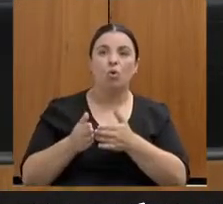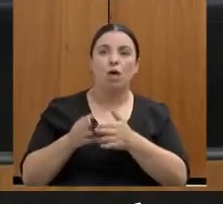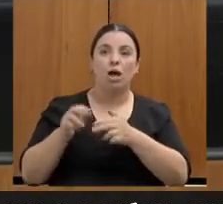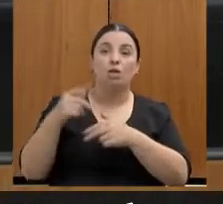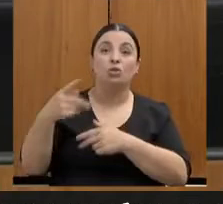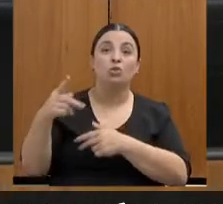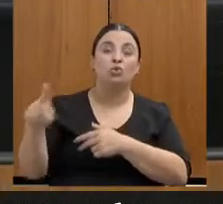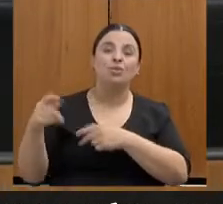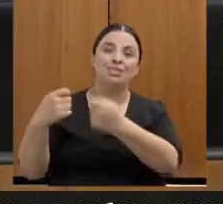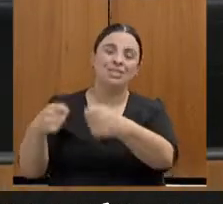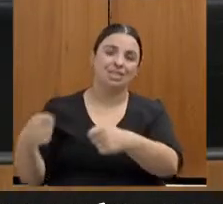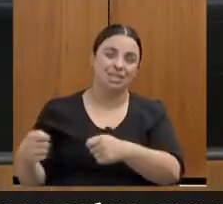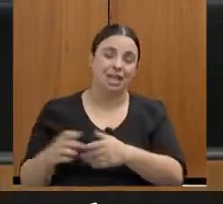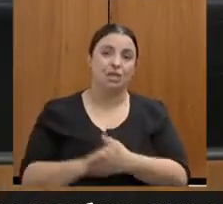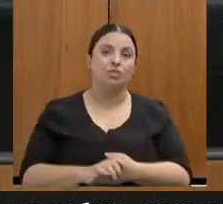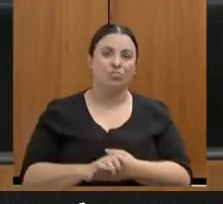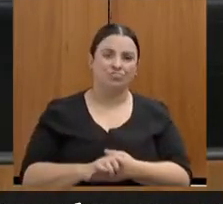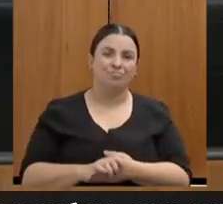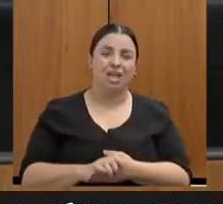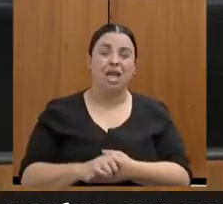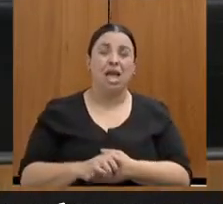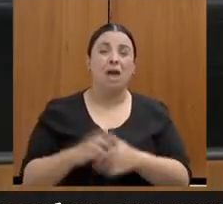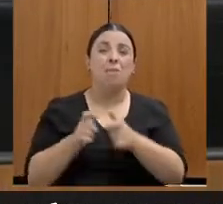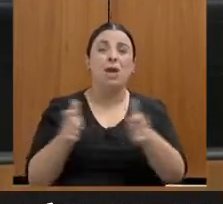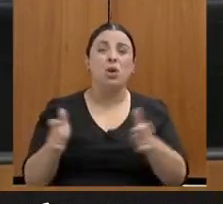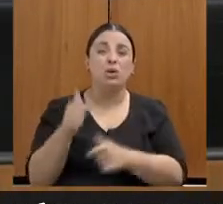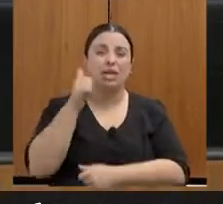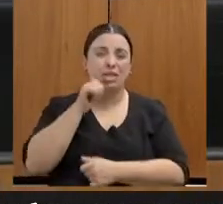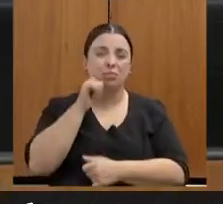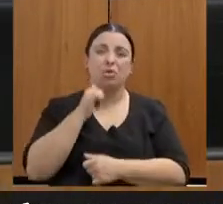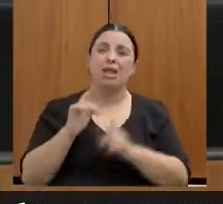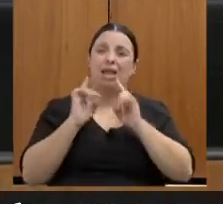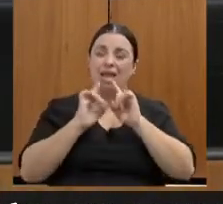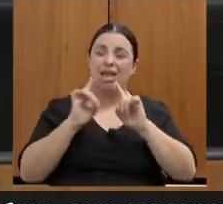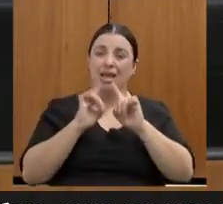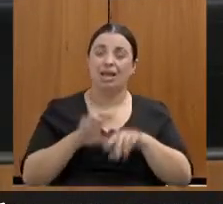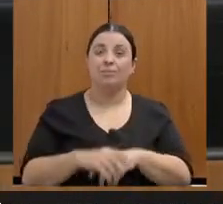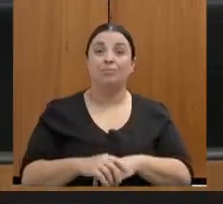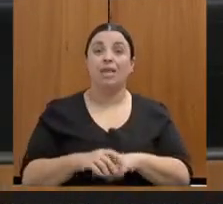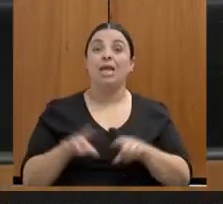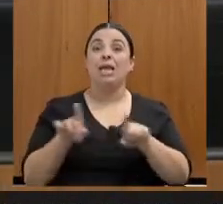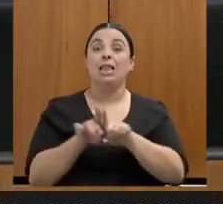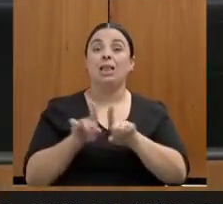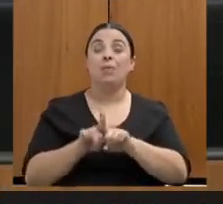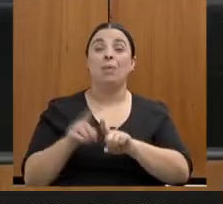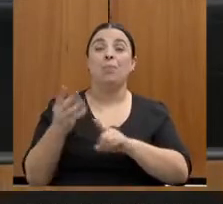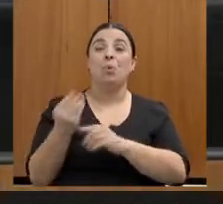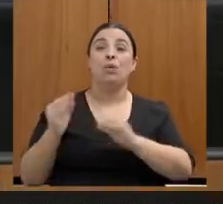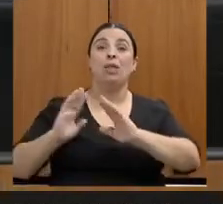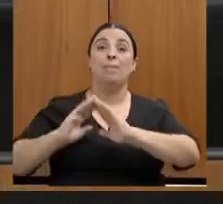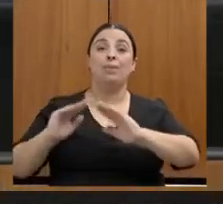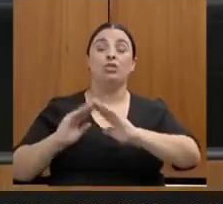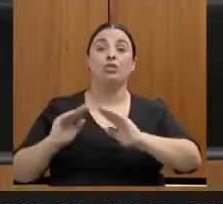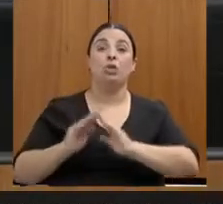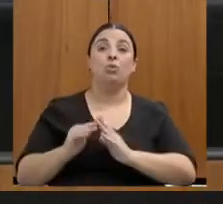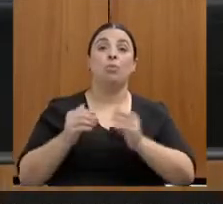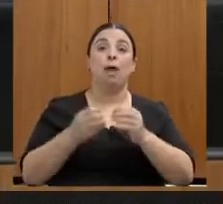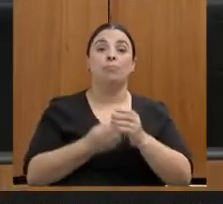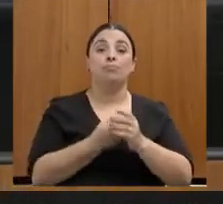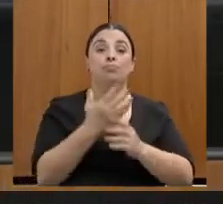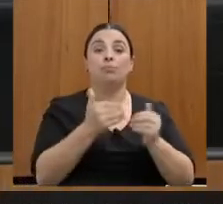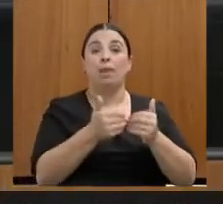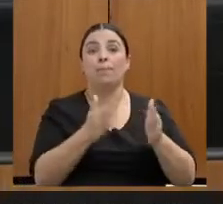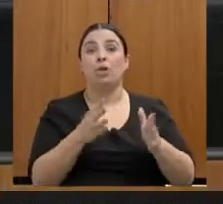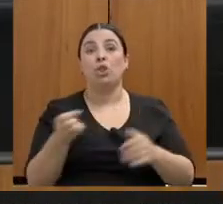Muitas reclamações e, ao mesmo tempo, um volume grande de pedidos para a abertura de novas unidades de